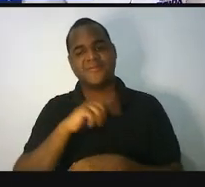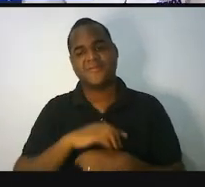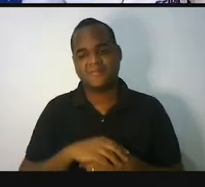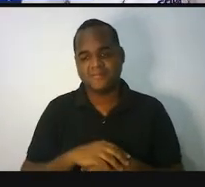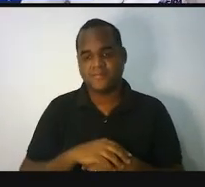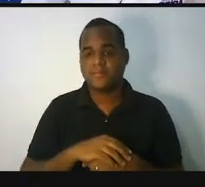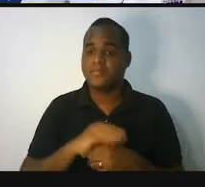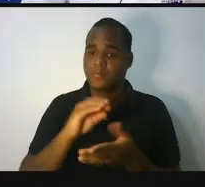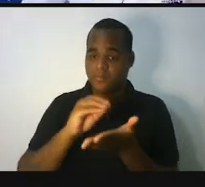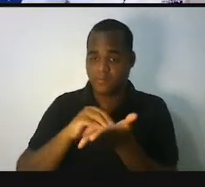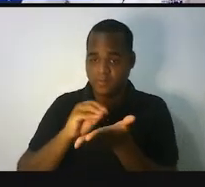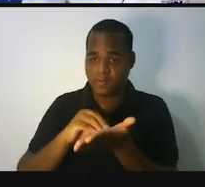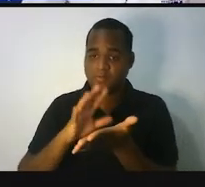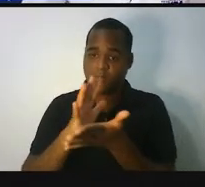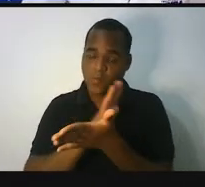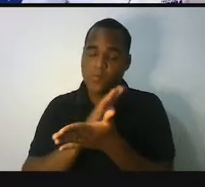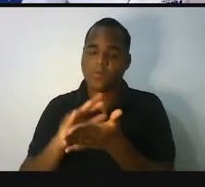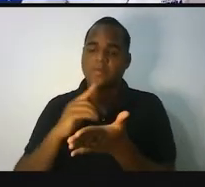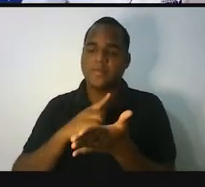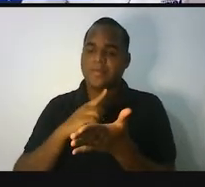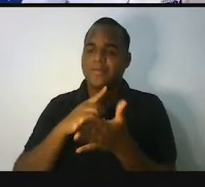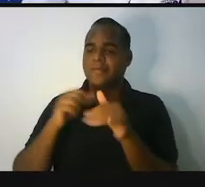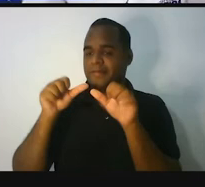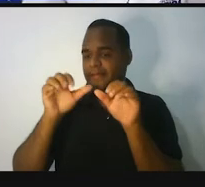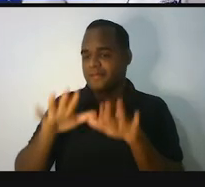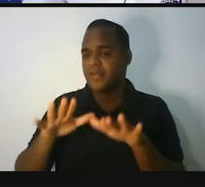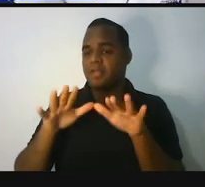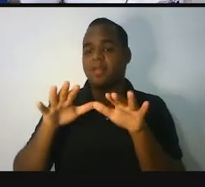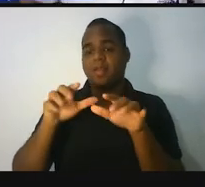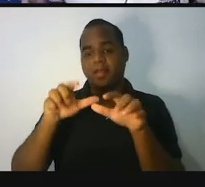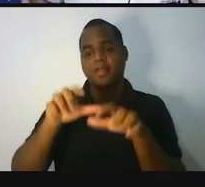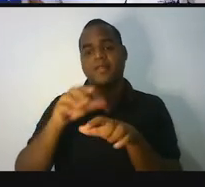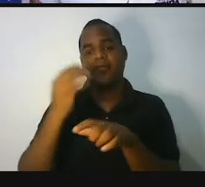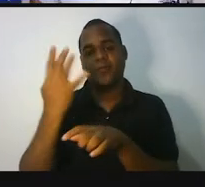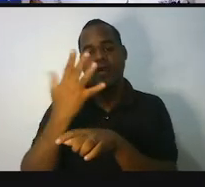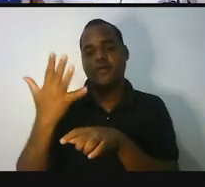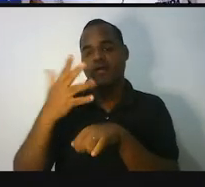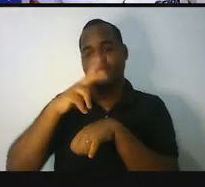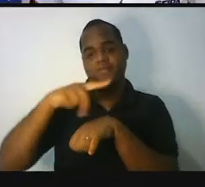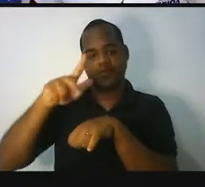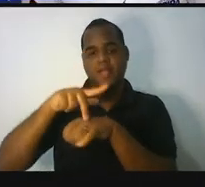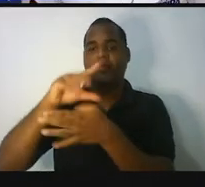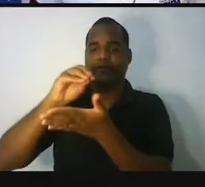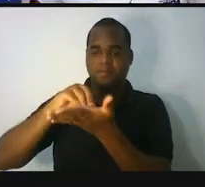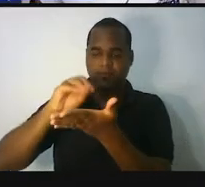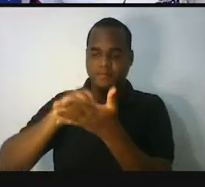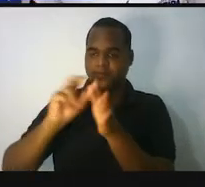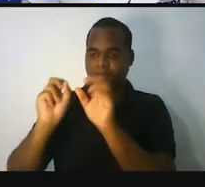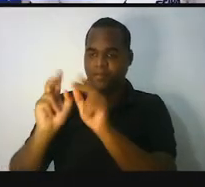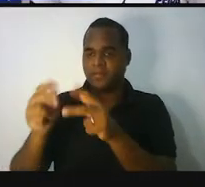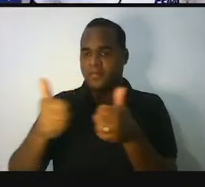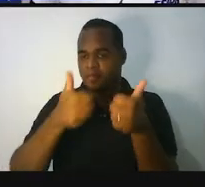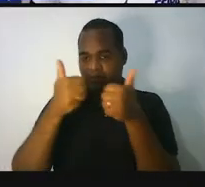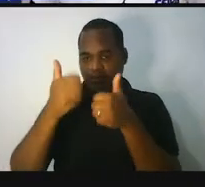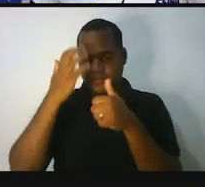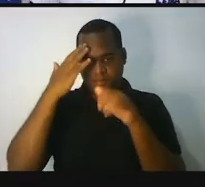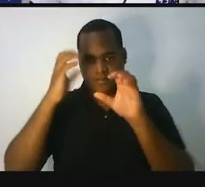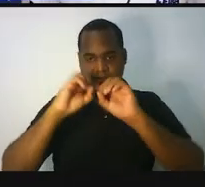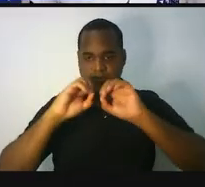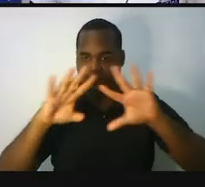que sobrar é o que vai ficar para os 44 países restantes. Tá bom? Ficou claro?